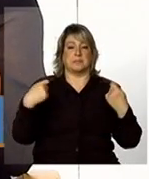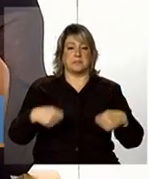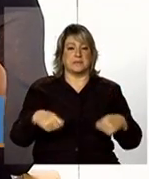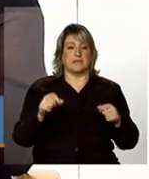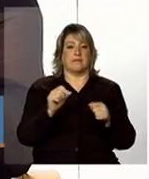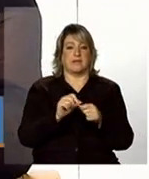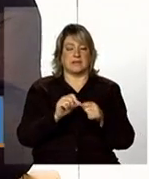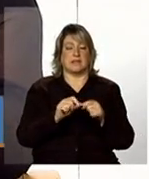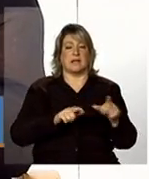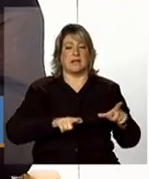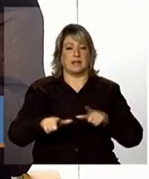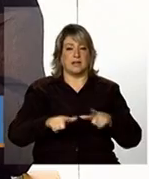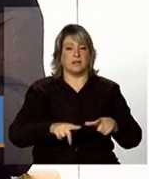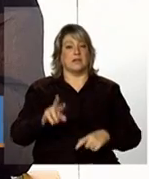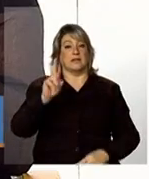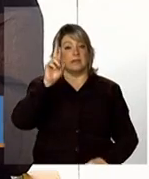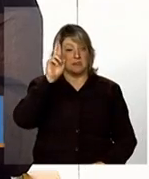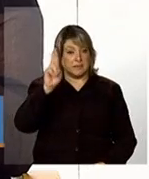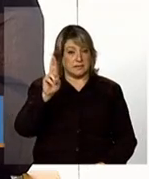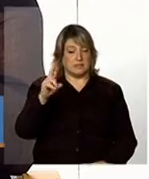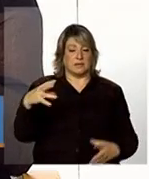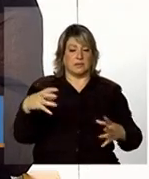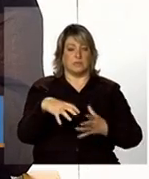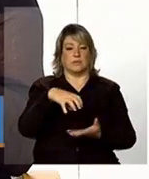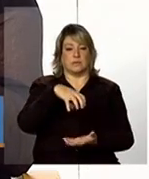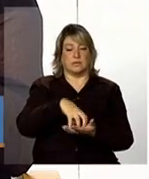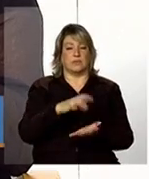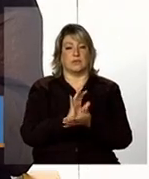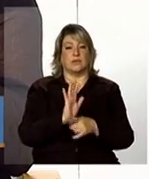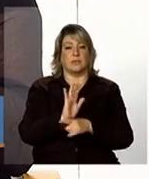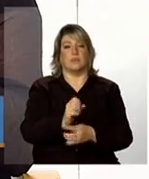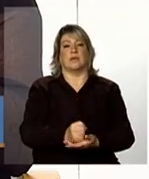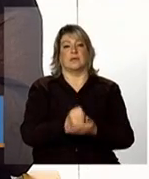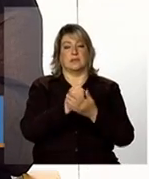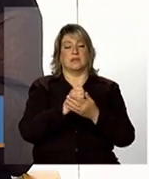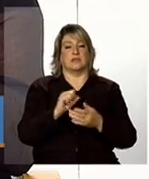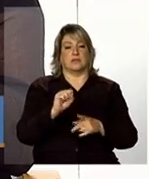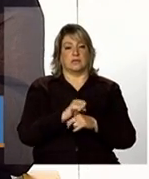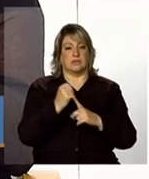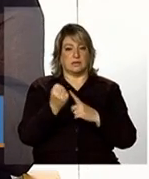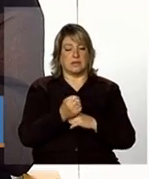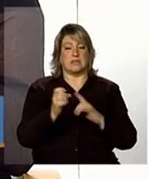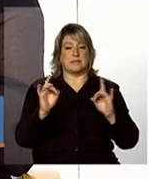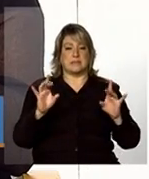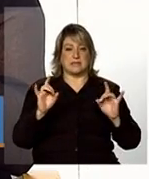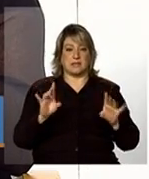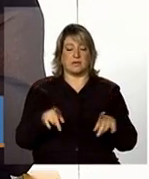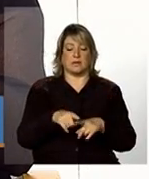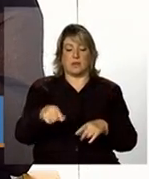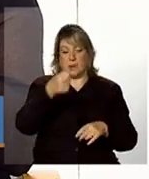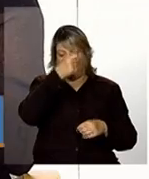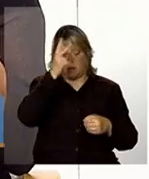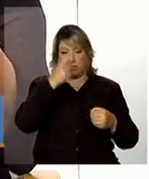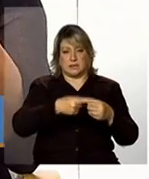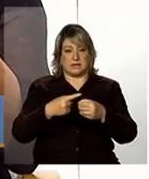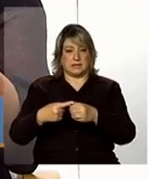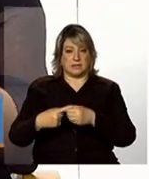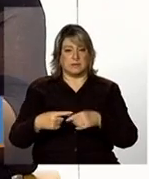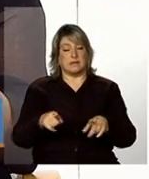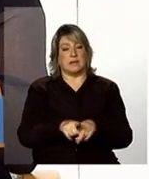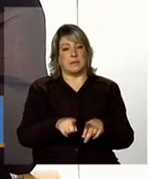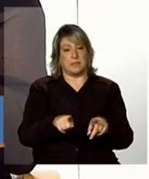ações de responsabilidade da equipe da proteção social especial do município além disso